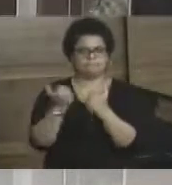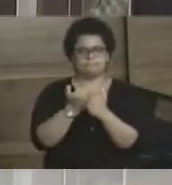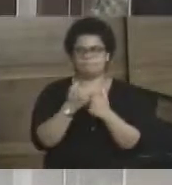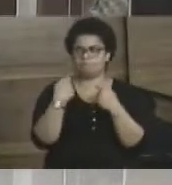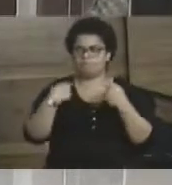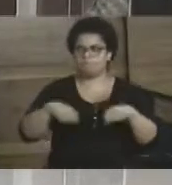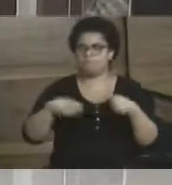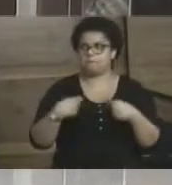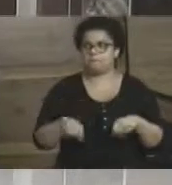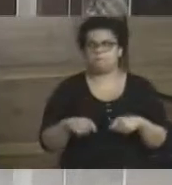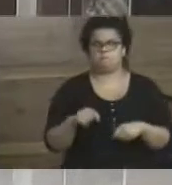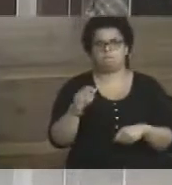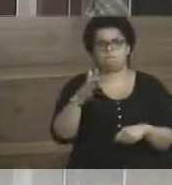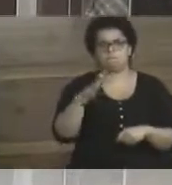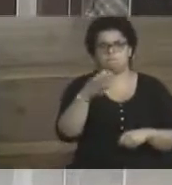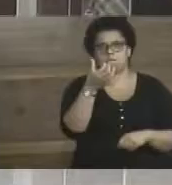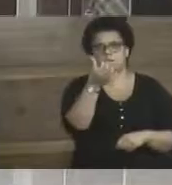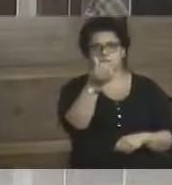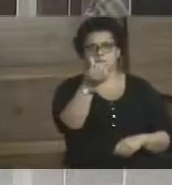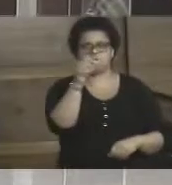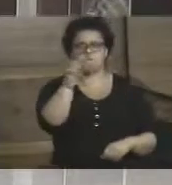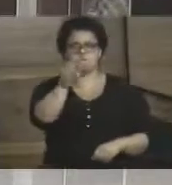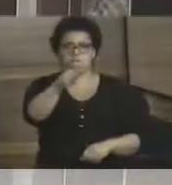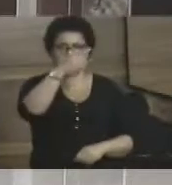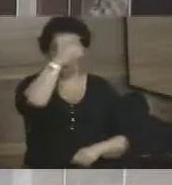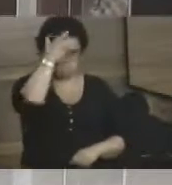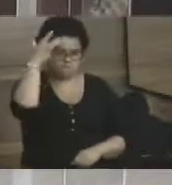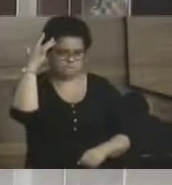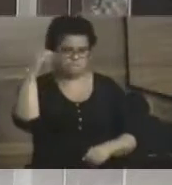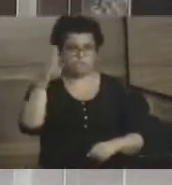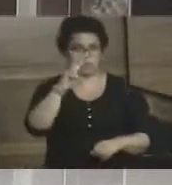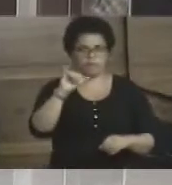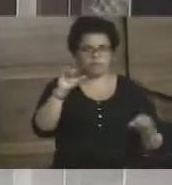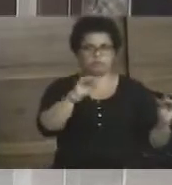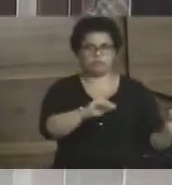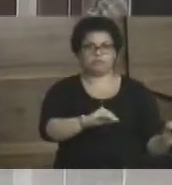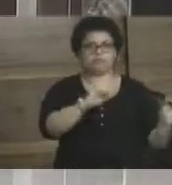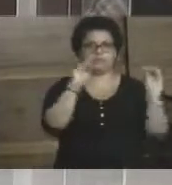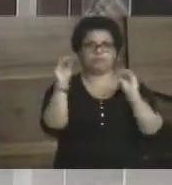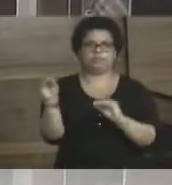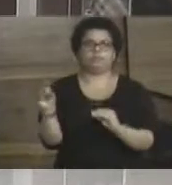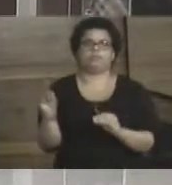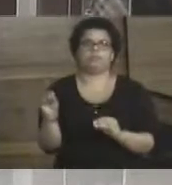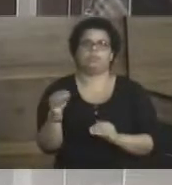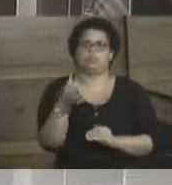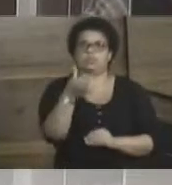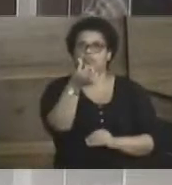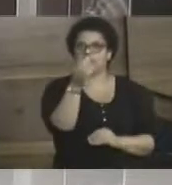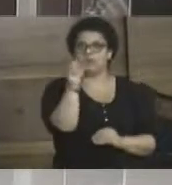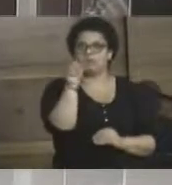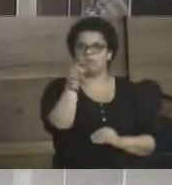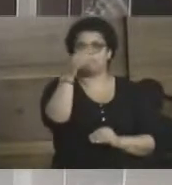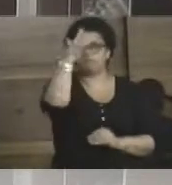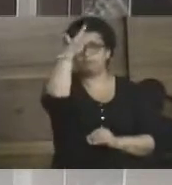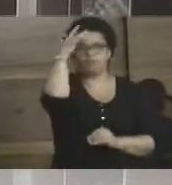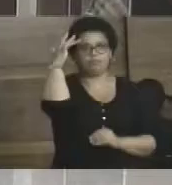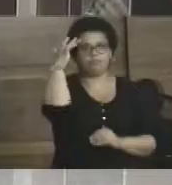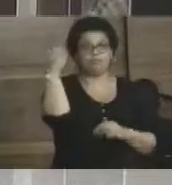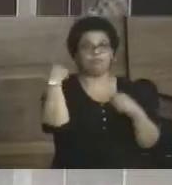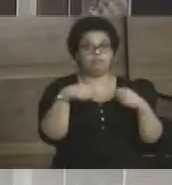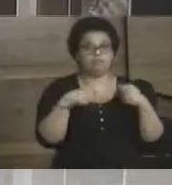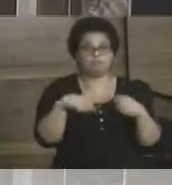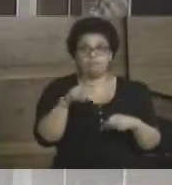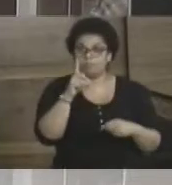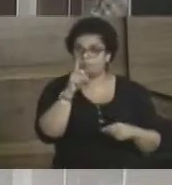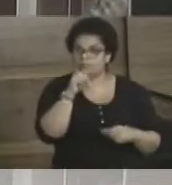necessidade de quase 6 mil moradores que vão estar lá. Então, assim, são 6 mil pessoas que vão precisar de